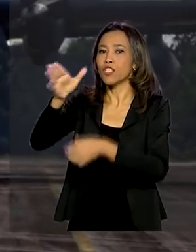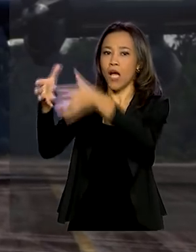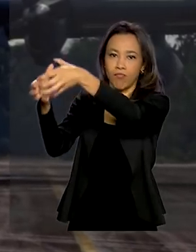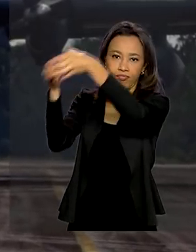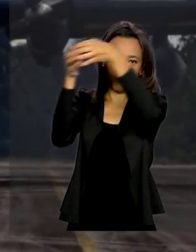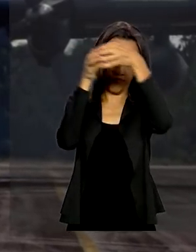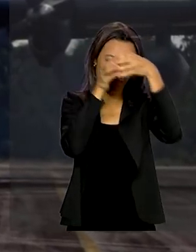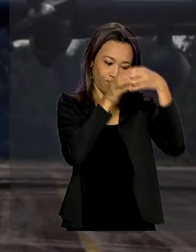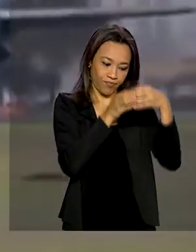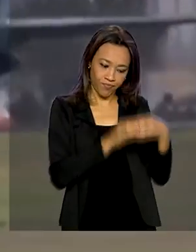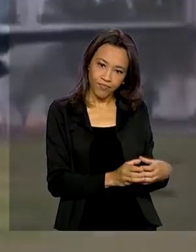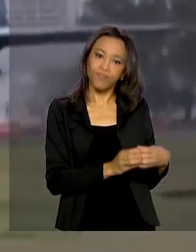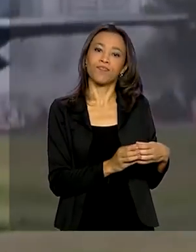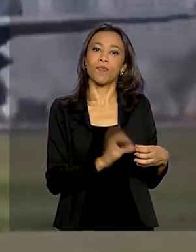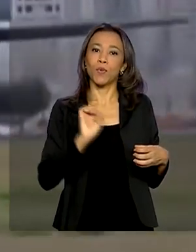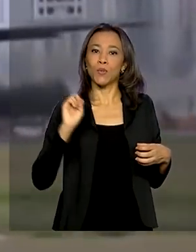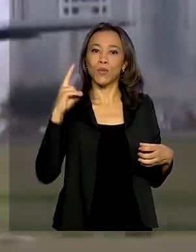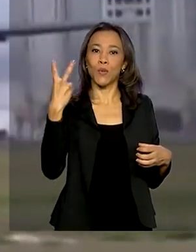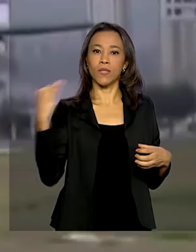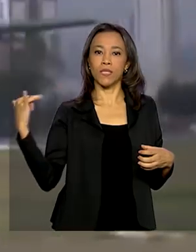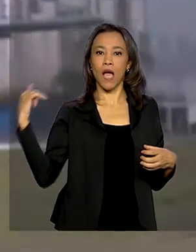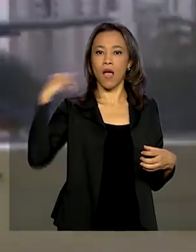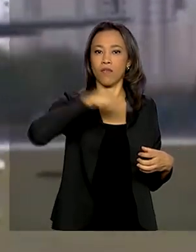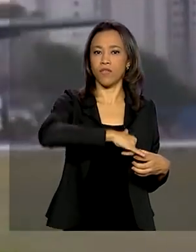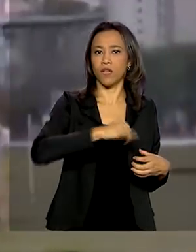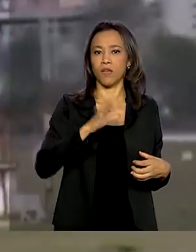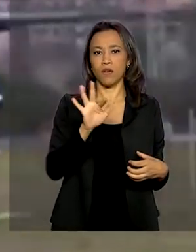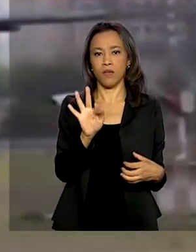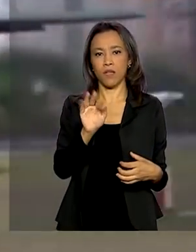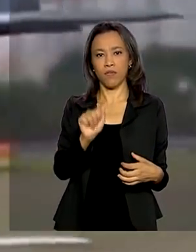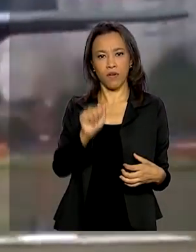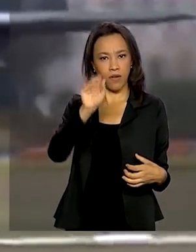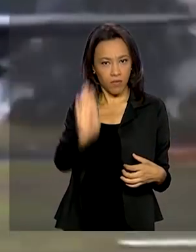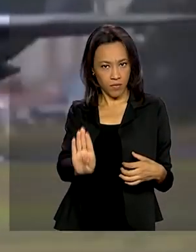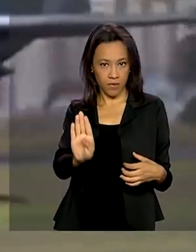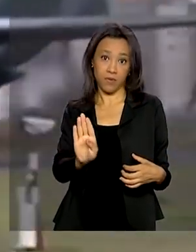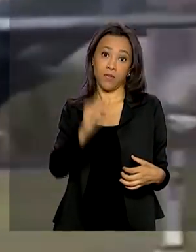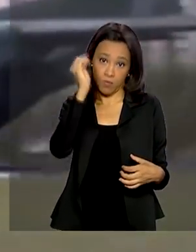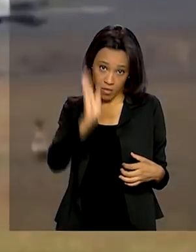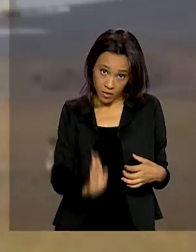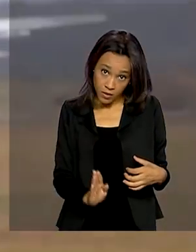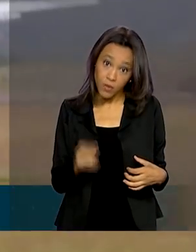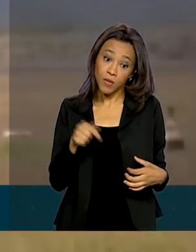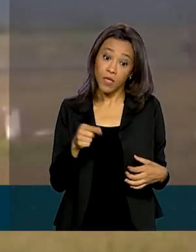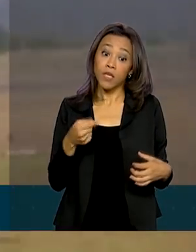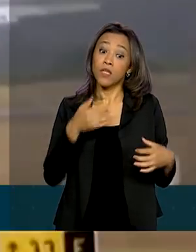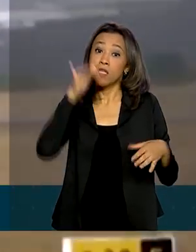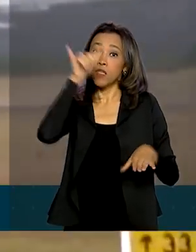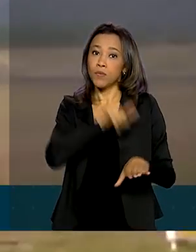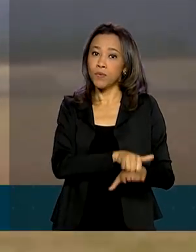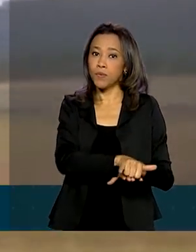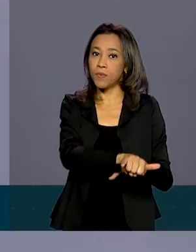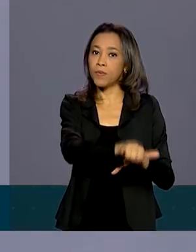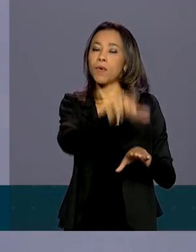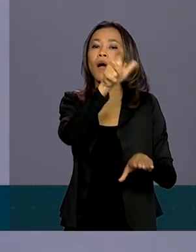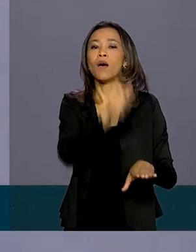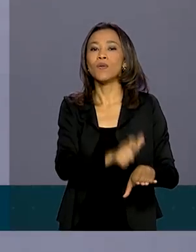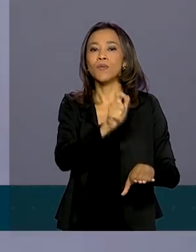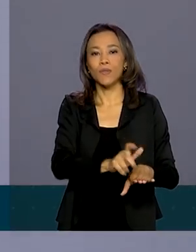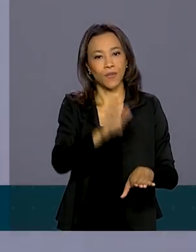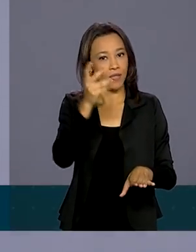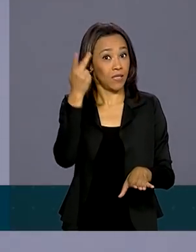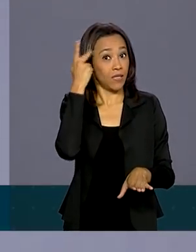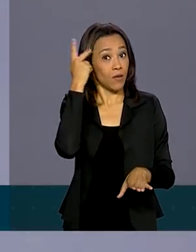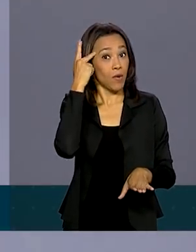Eles foram resgatados por dois aviões Hércules da Força Aérea Brasileira e desembarcaram na base aérea de Guarulhos, em São Paulo, na